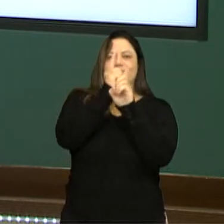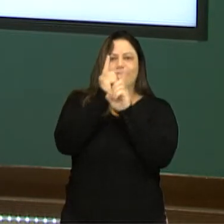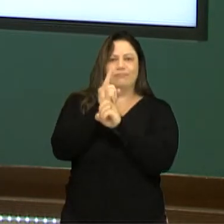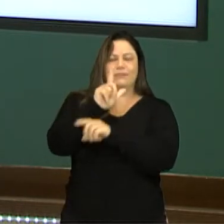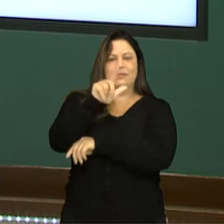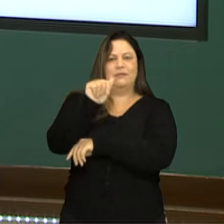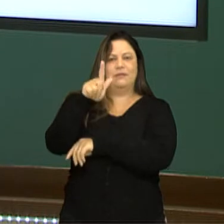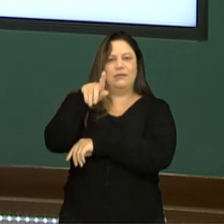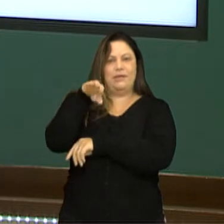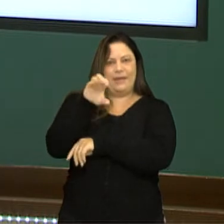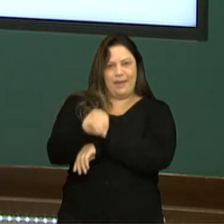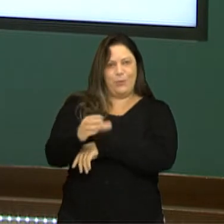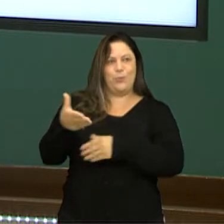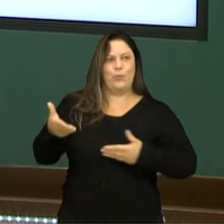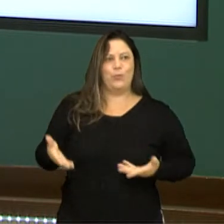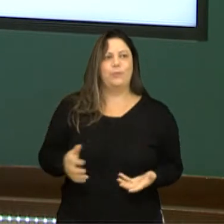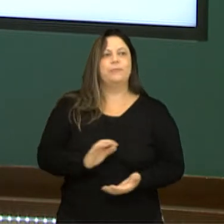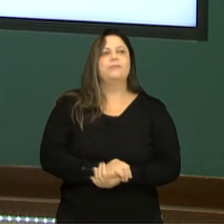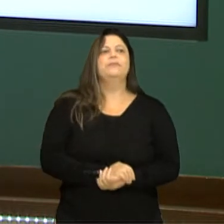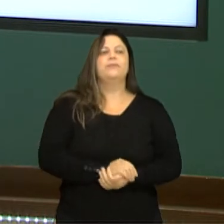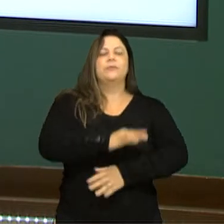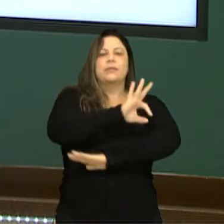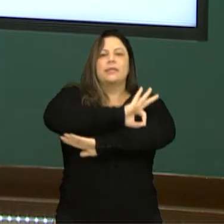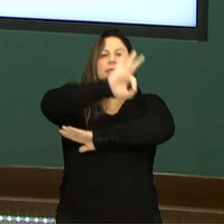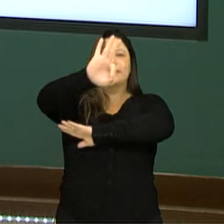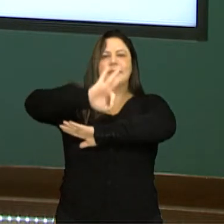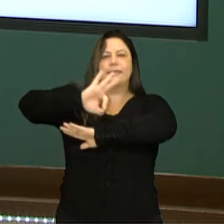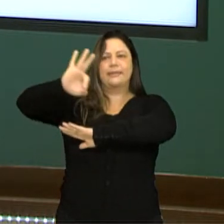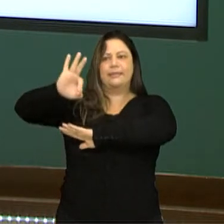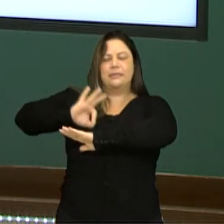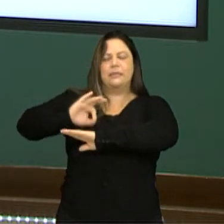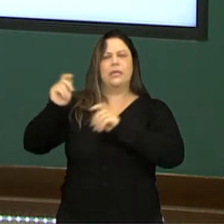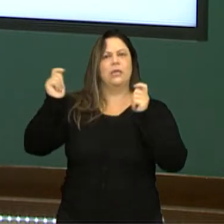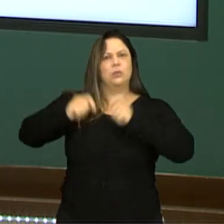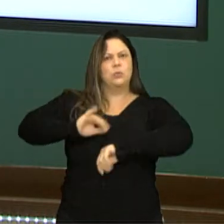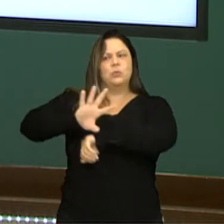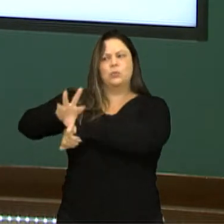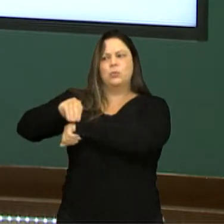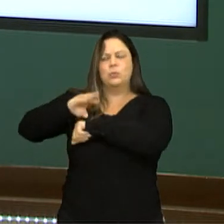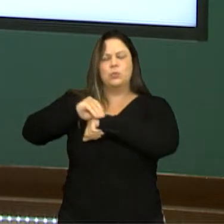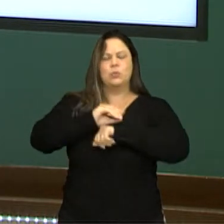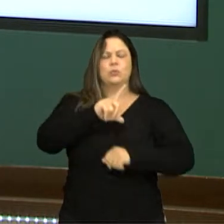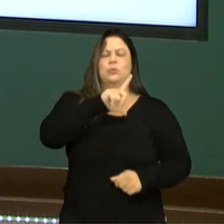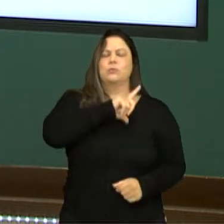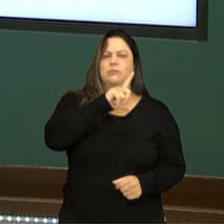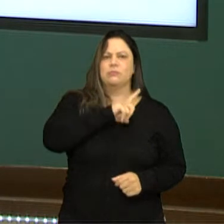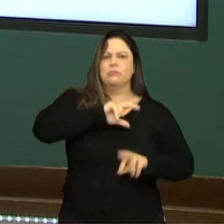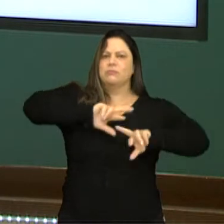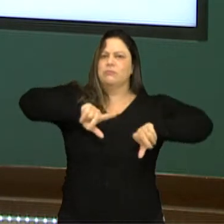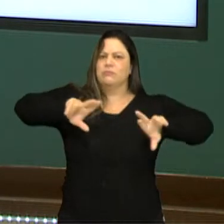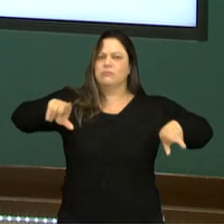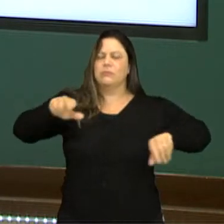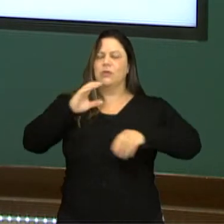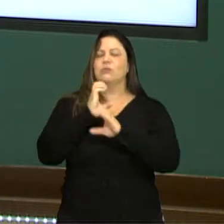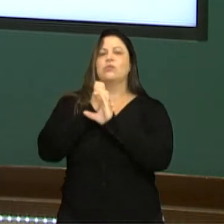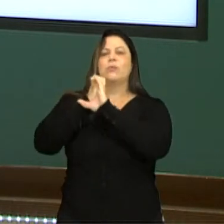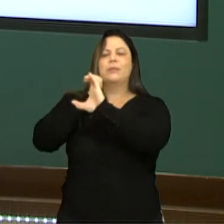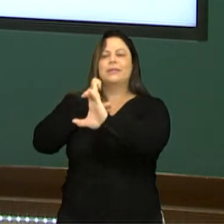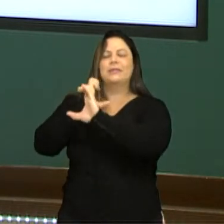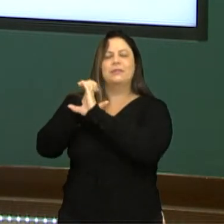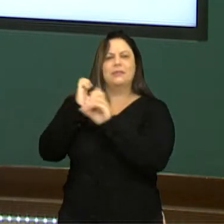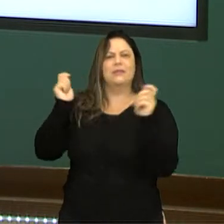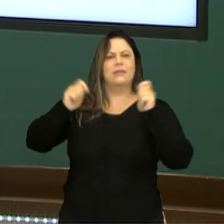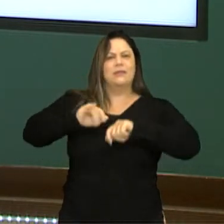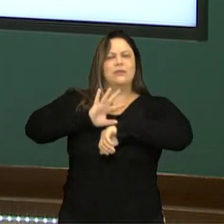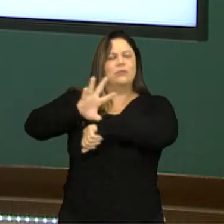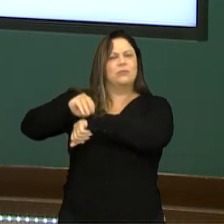lago Texcoco. Aqui a arquitetura, né? Então o conhecimento que eles tinham sobre a engenharia, o conhecimento que eles